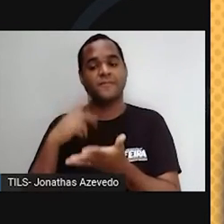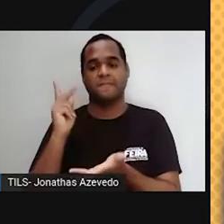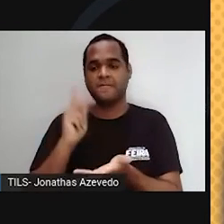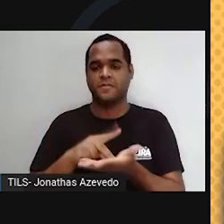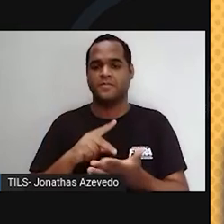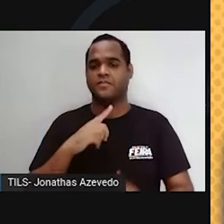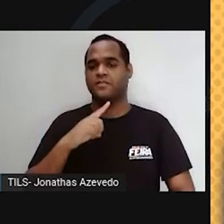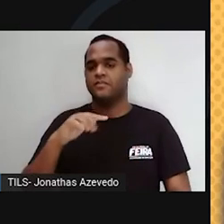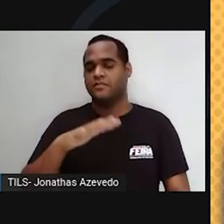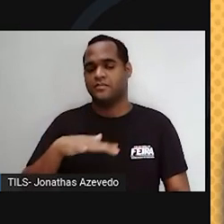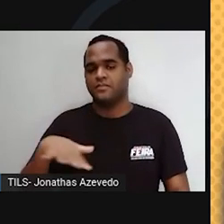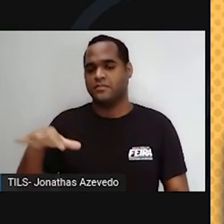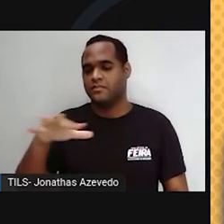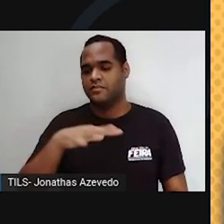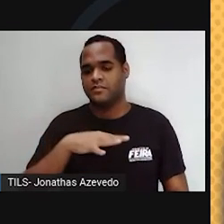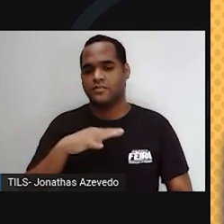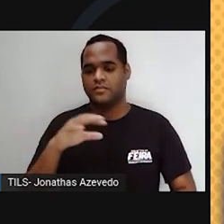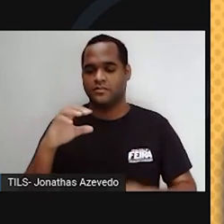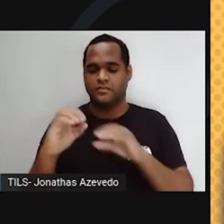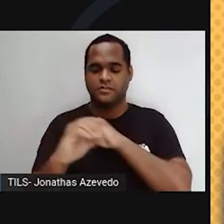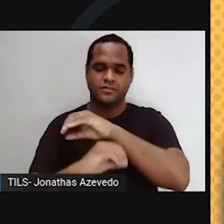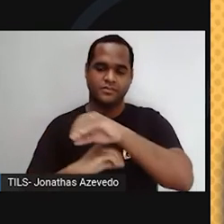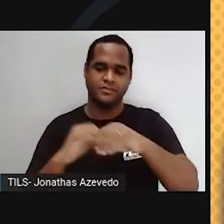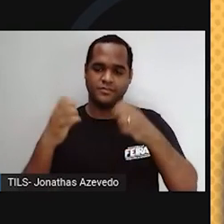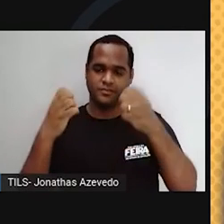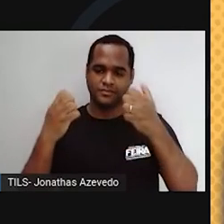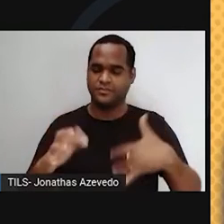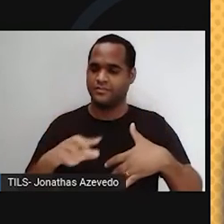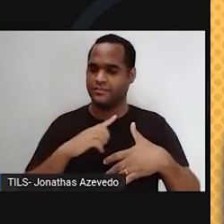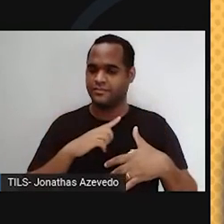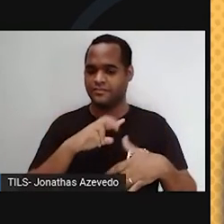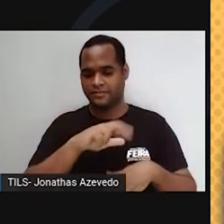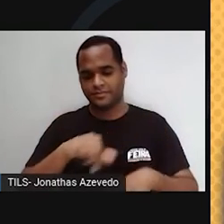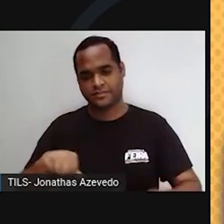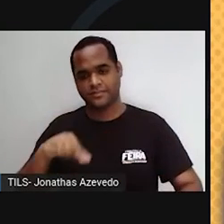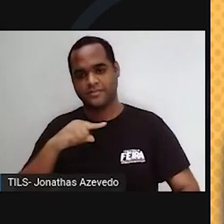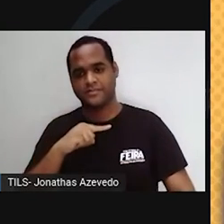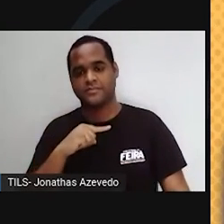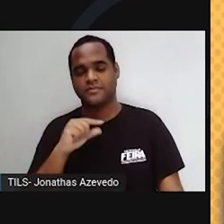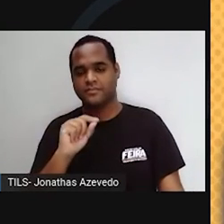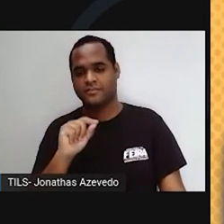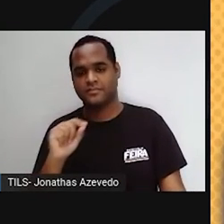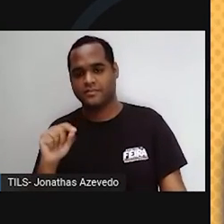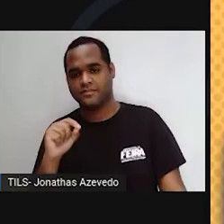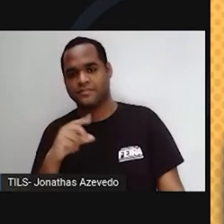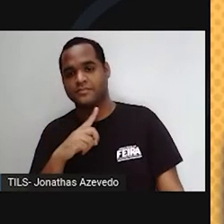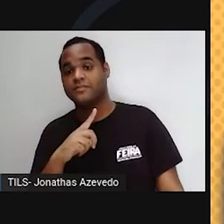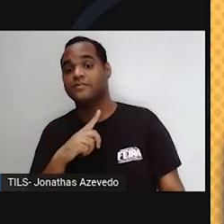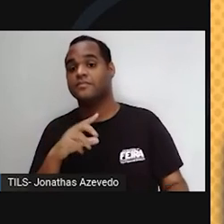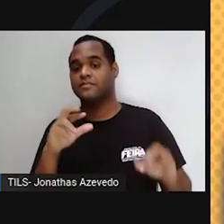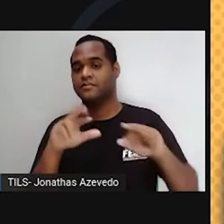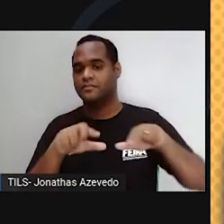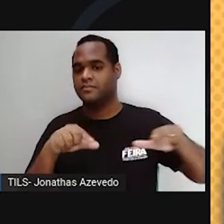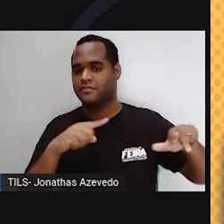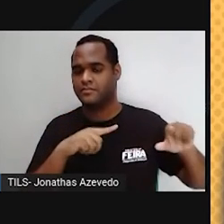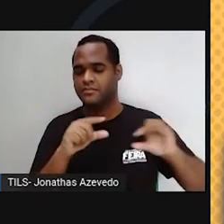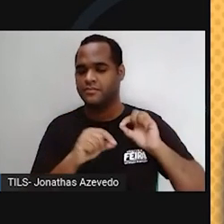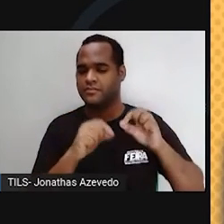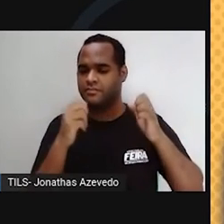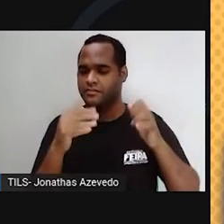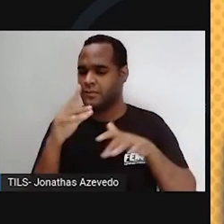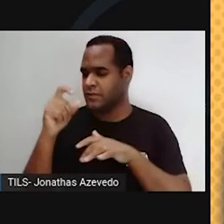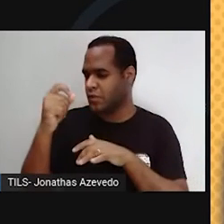onde hoje existe o Sistema Solar, havia anteriormente uma nebulosa gigante, que ao colapsar deu origem ao Sol e